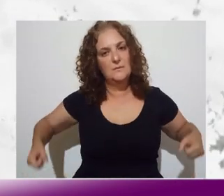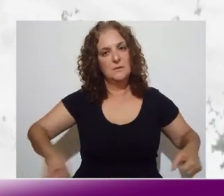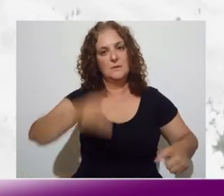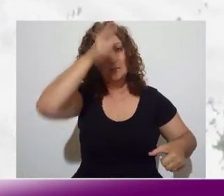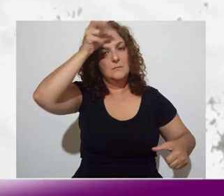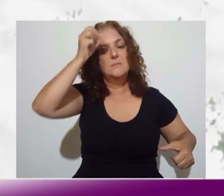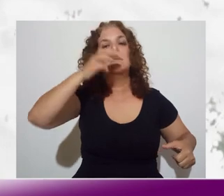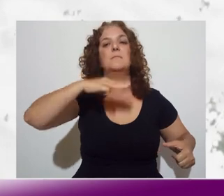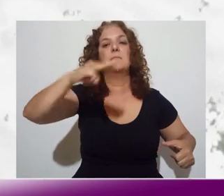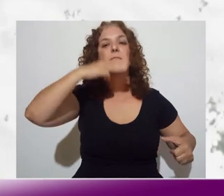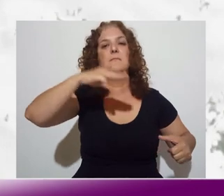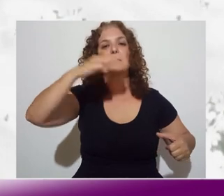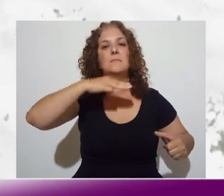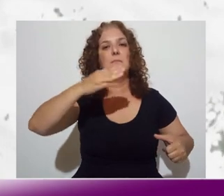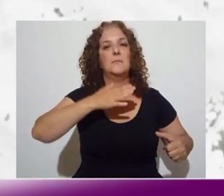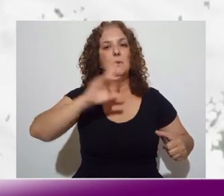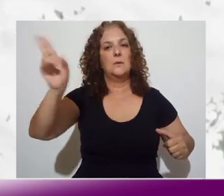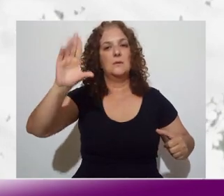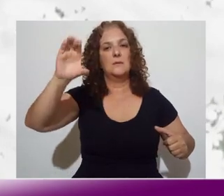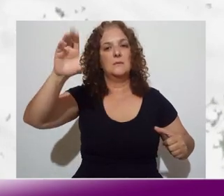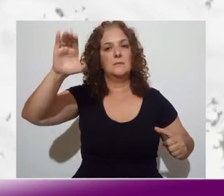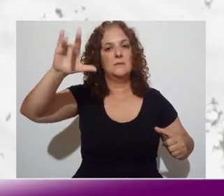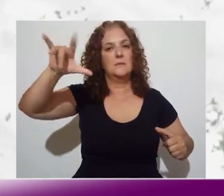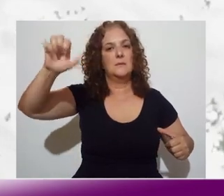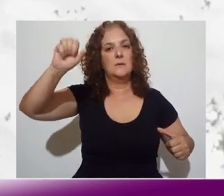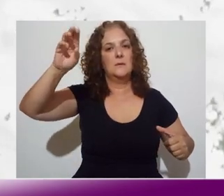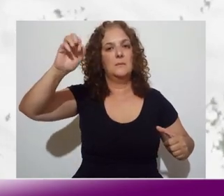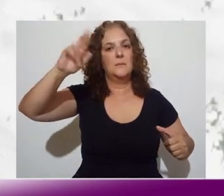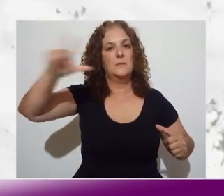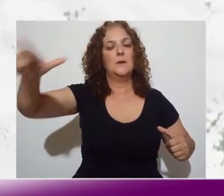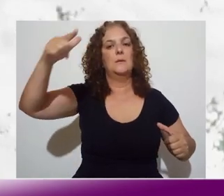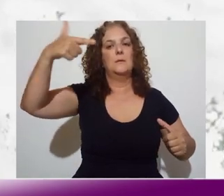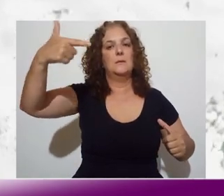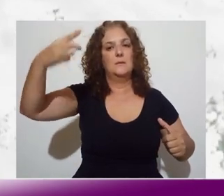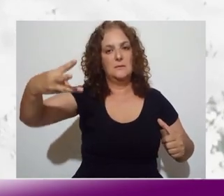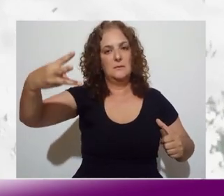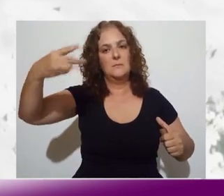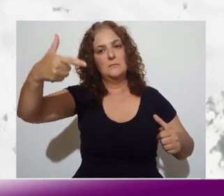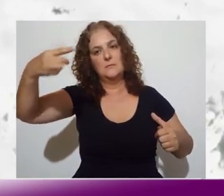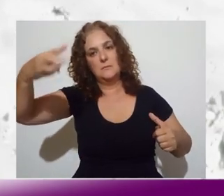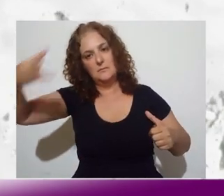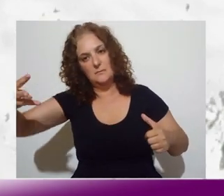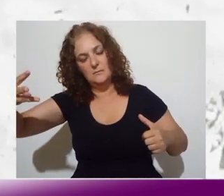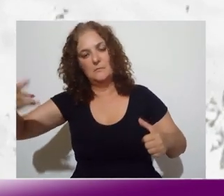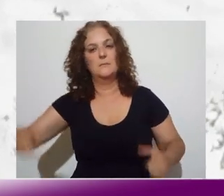pessoa com deficiência no município de Mangaratiba. Meu nome é Cecília Cabral, 13123.